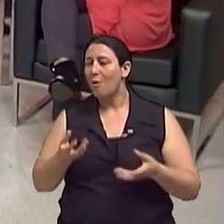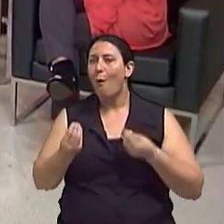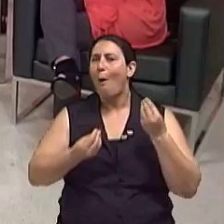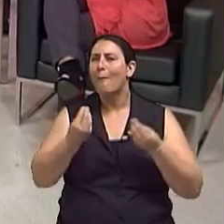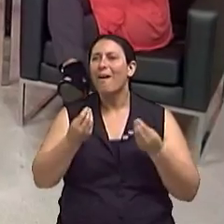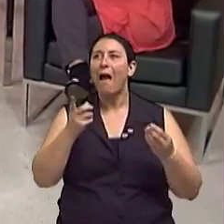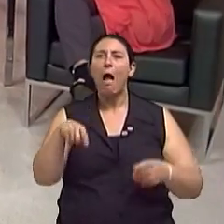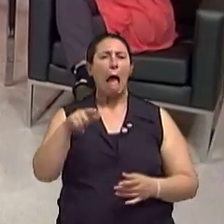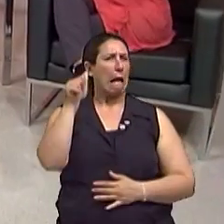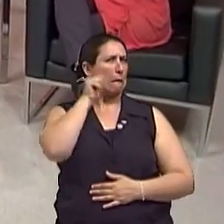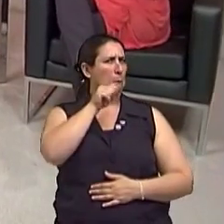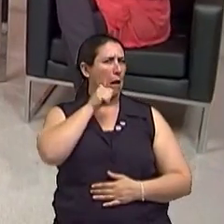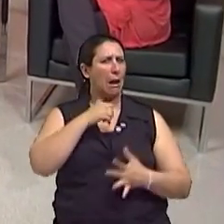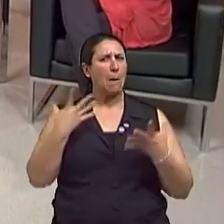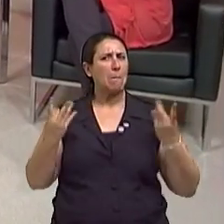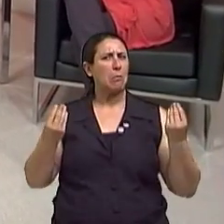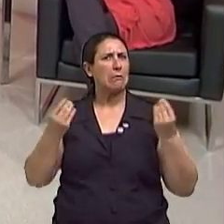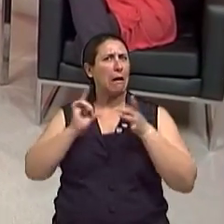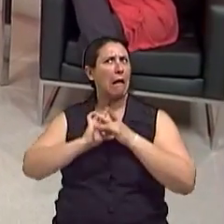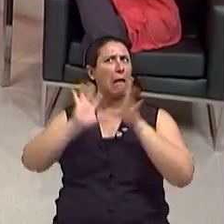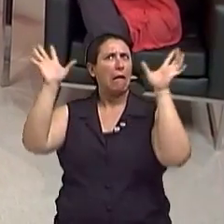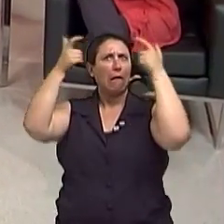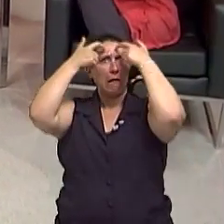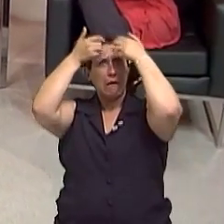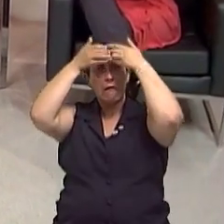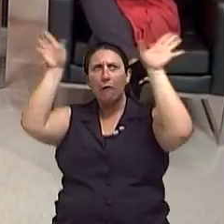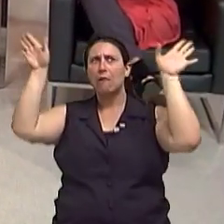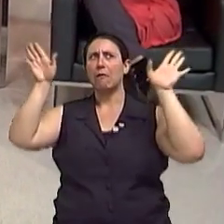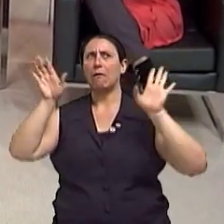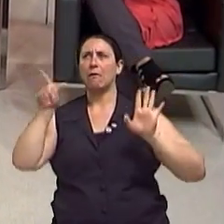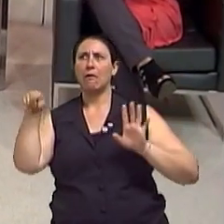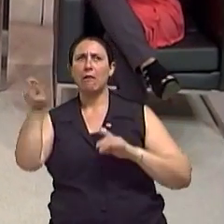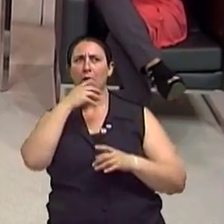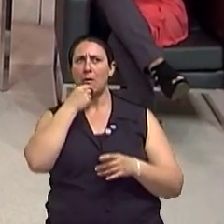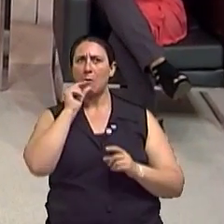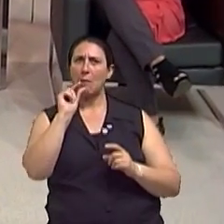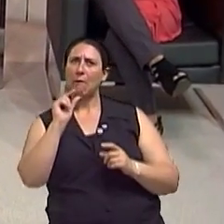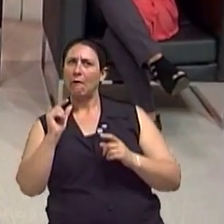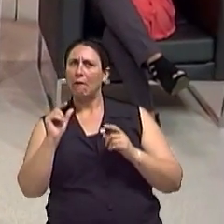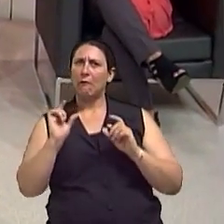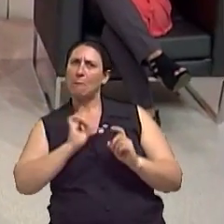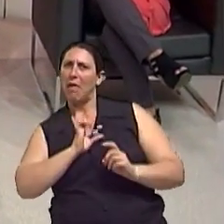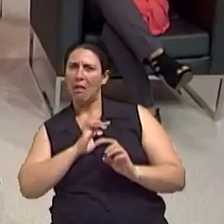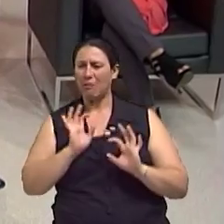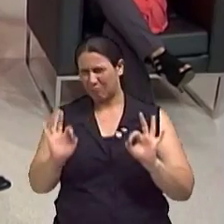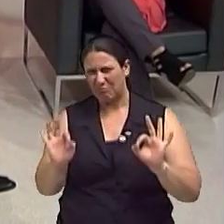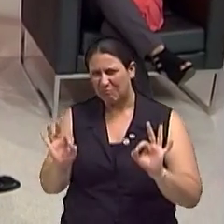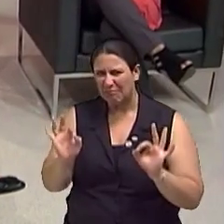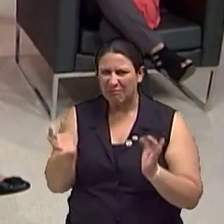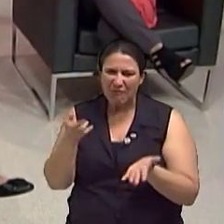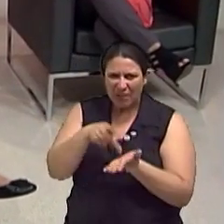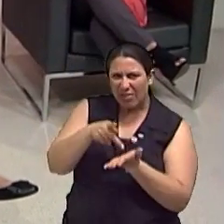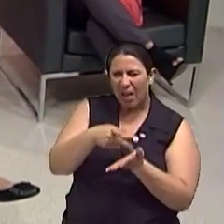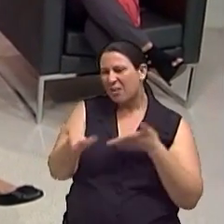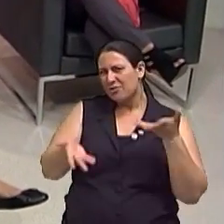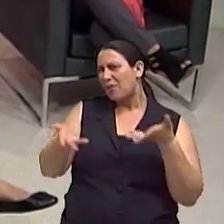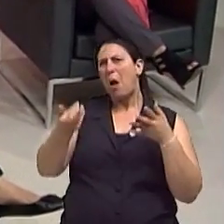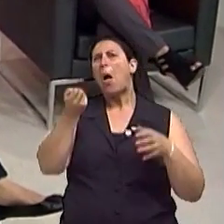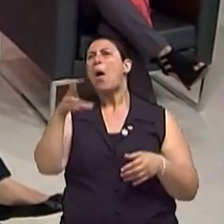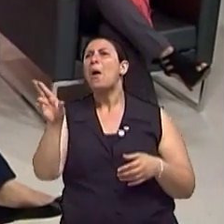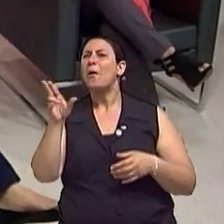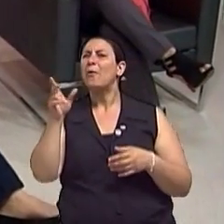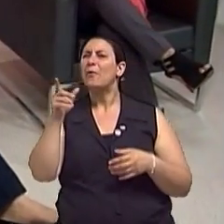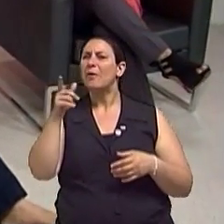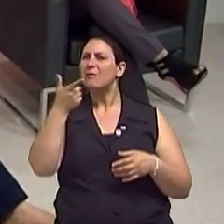muito... Ai, as mulheres muito liberadas, as mulheres muito donas de si, assustam os homens. Será que isso eu acho que um privilégio, um homem que tem uma